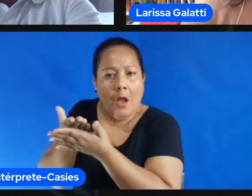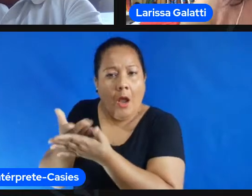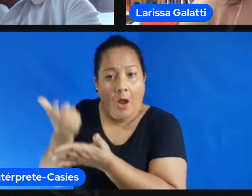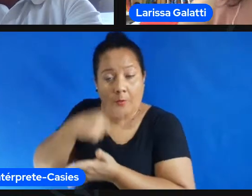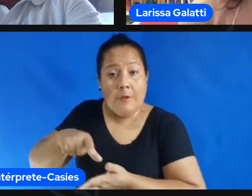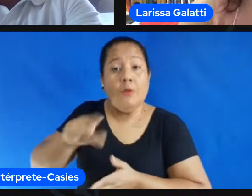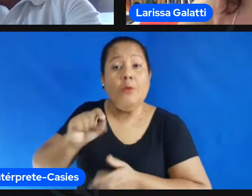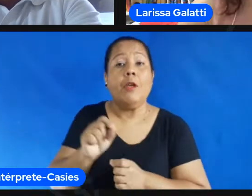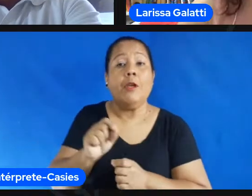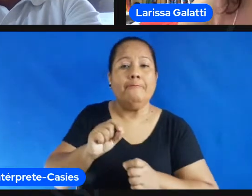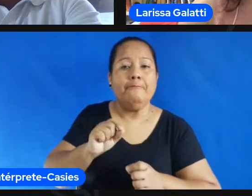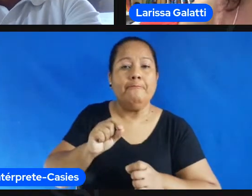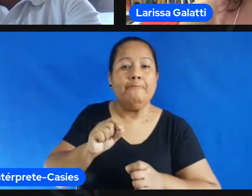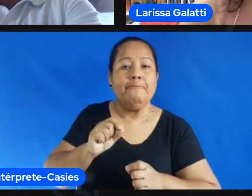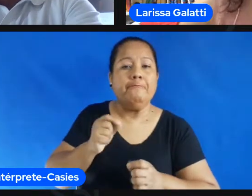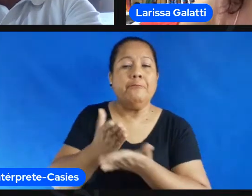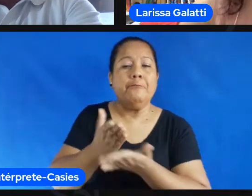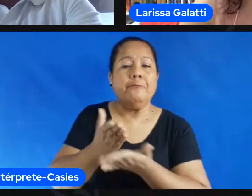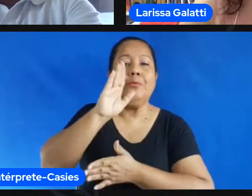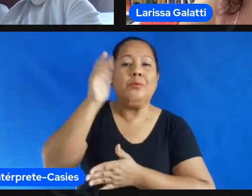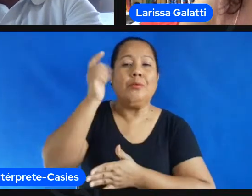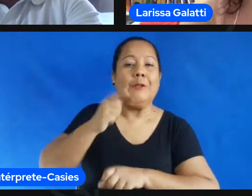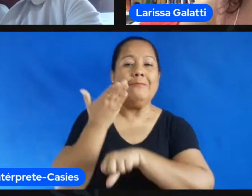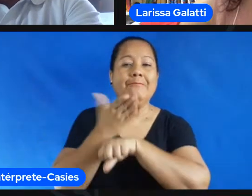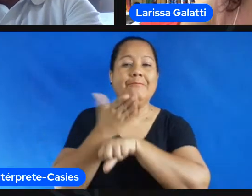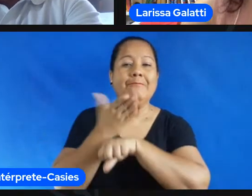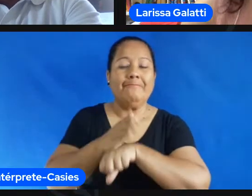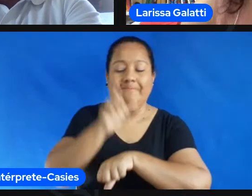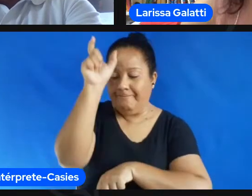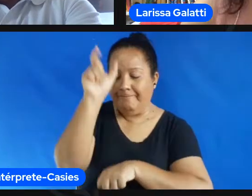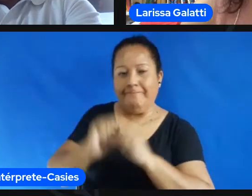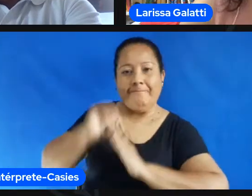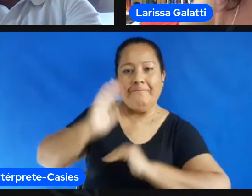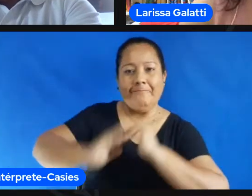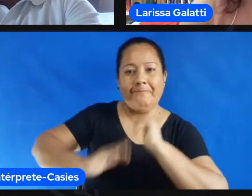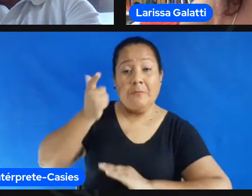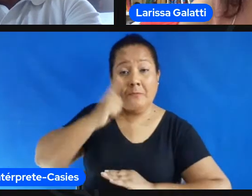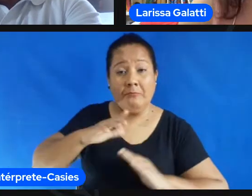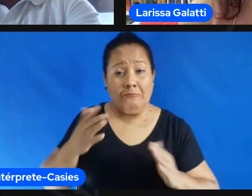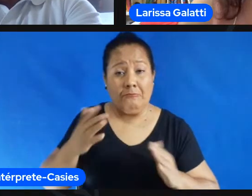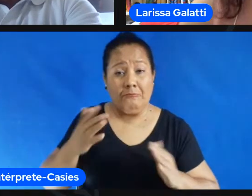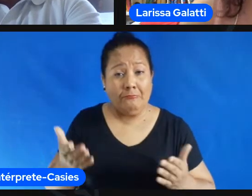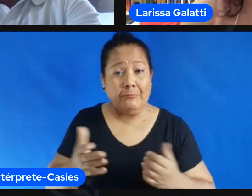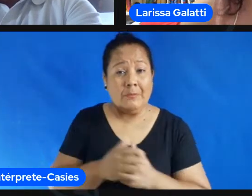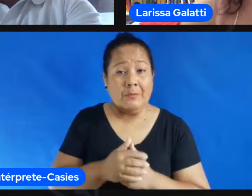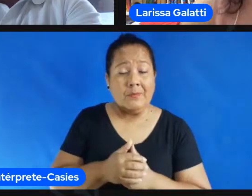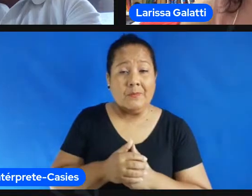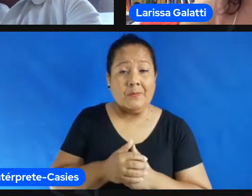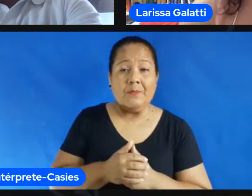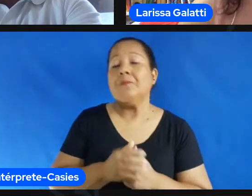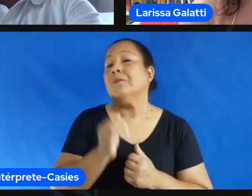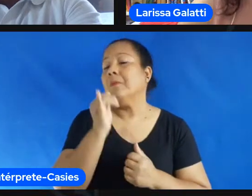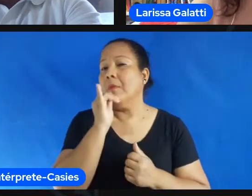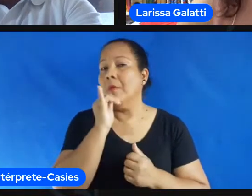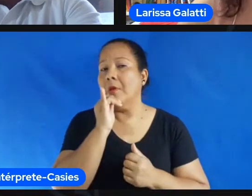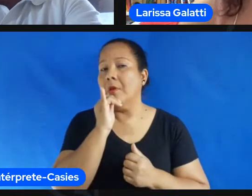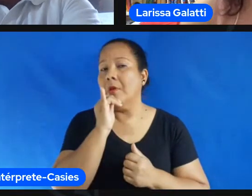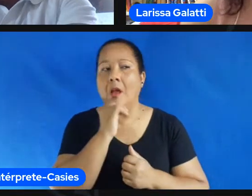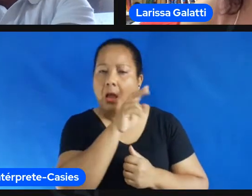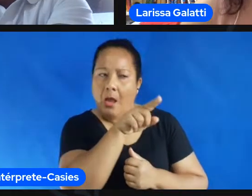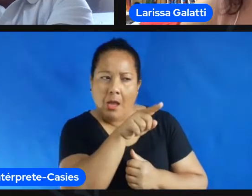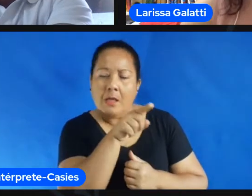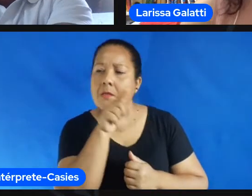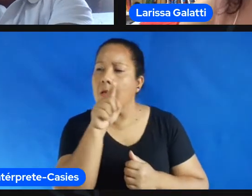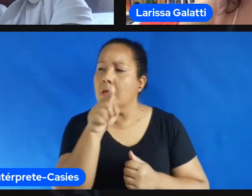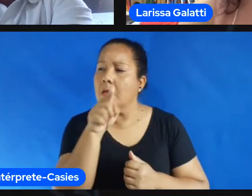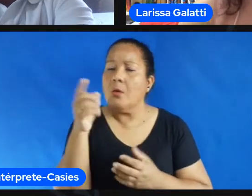para um curso eu aprendo a vou trabalhar esse sistema tático aqui eu vou aprender essa técnica como é que eu faço exercícios para melhorar